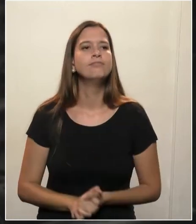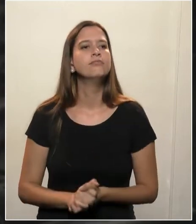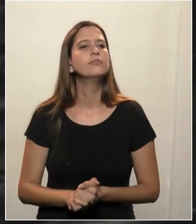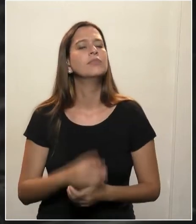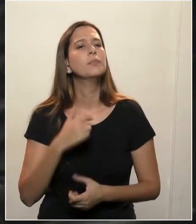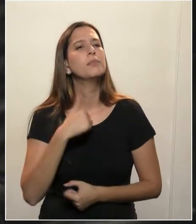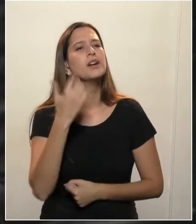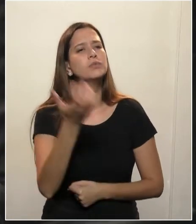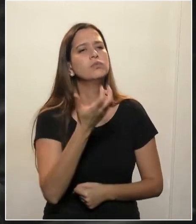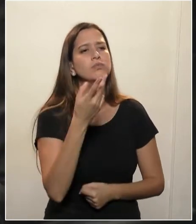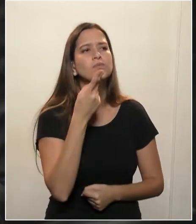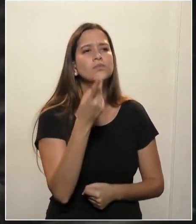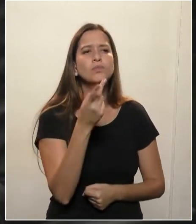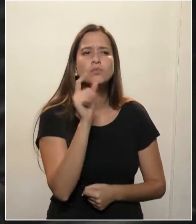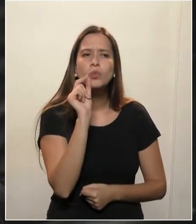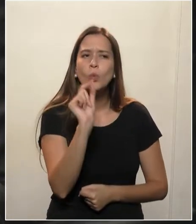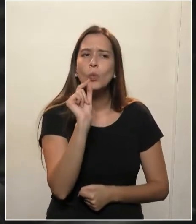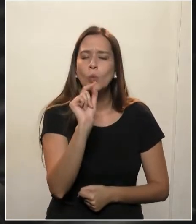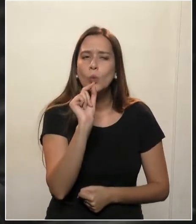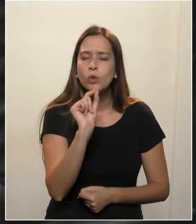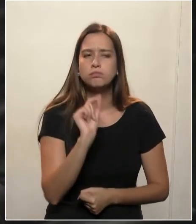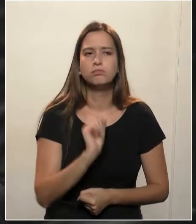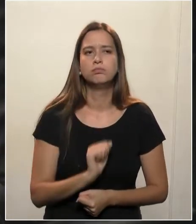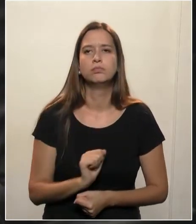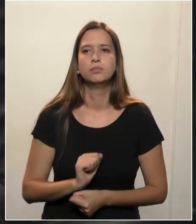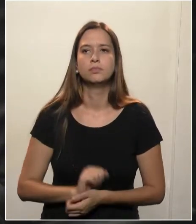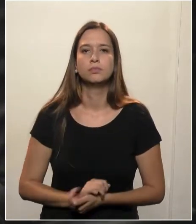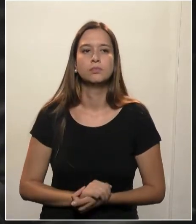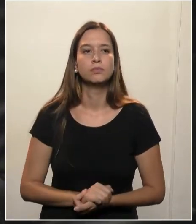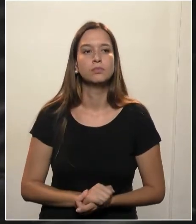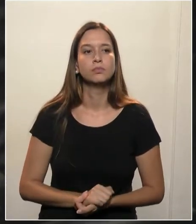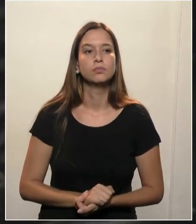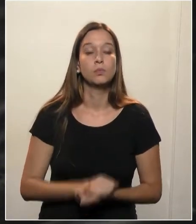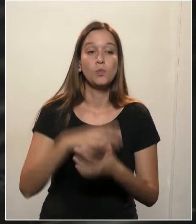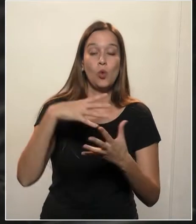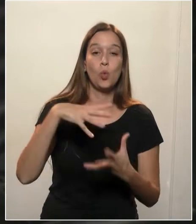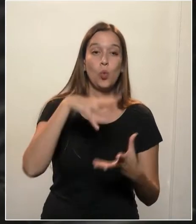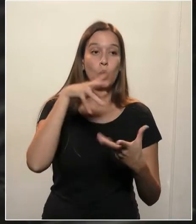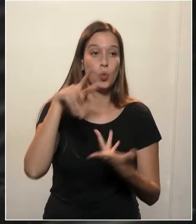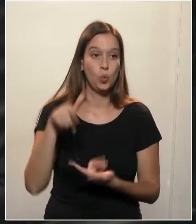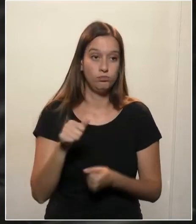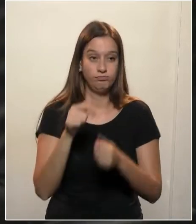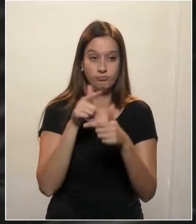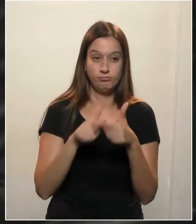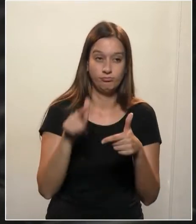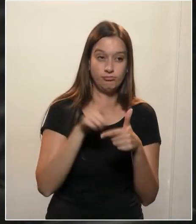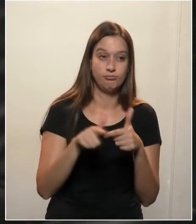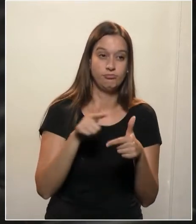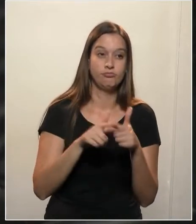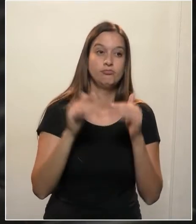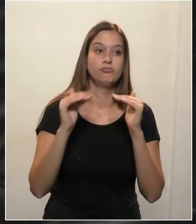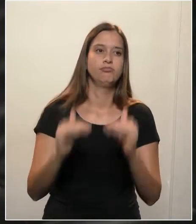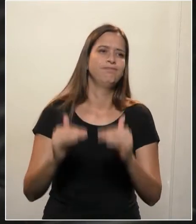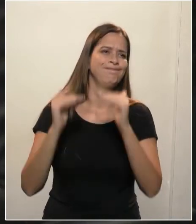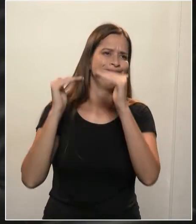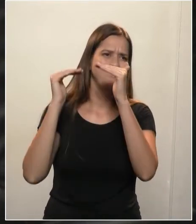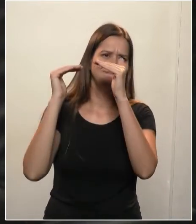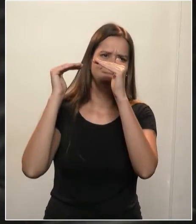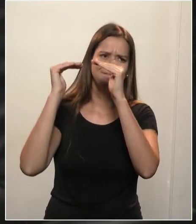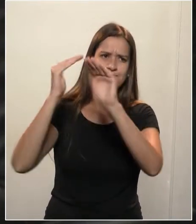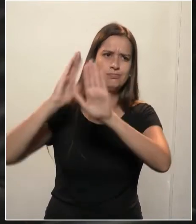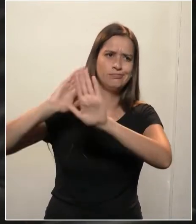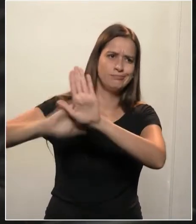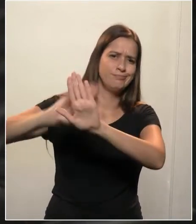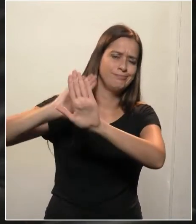deputado, dizer que esse enfrentamento mundial, ele está acima de qualquer ideologia. Eu soube hoje